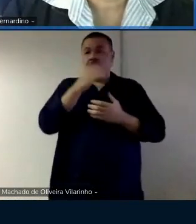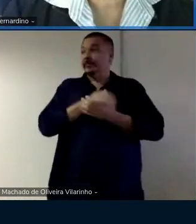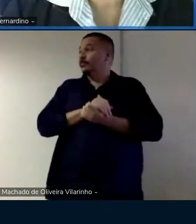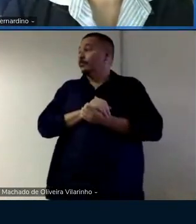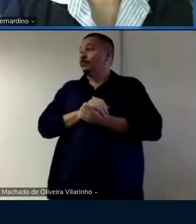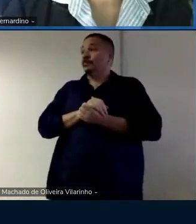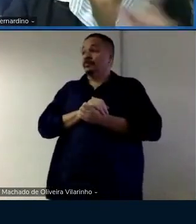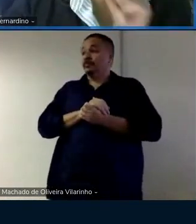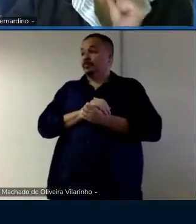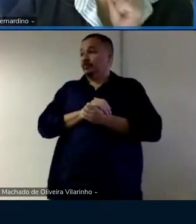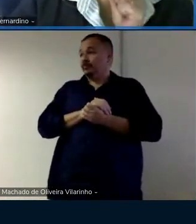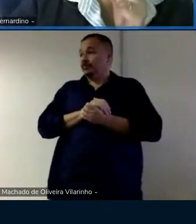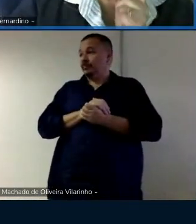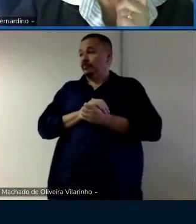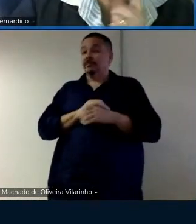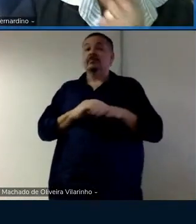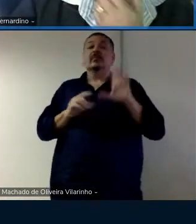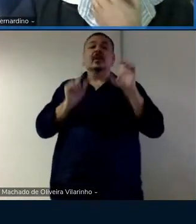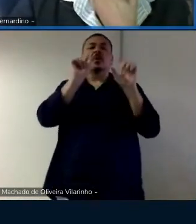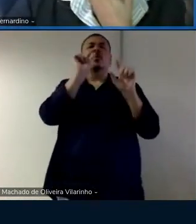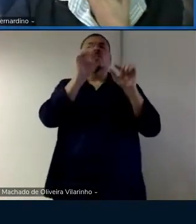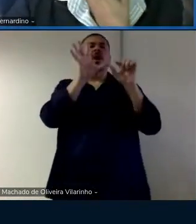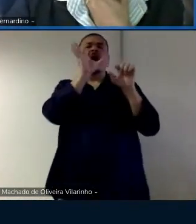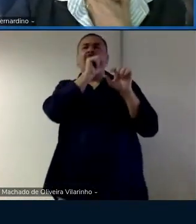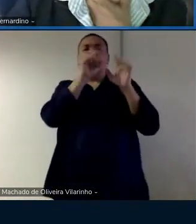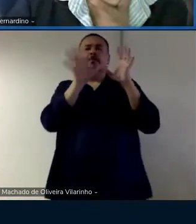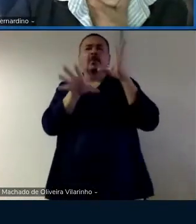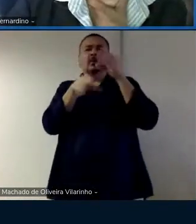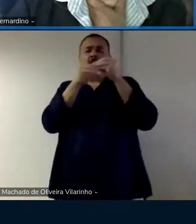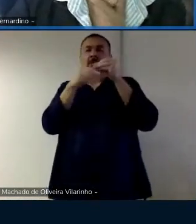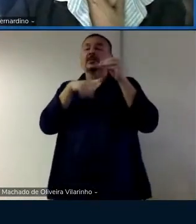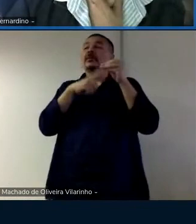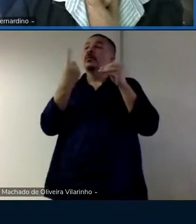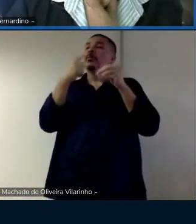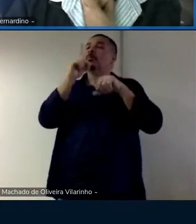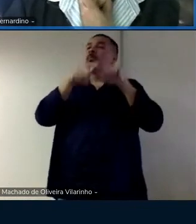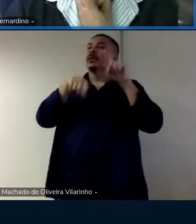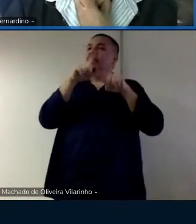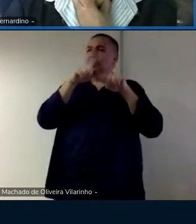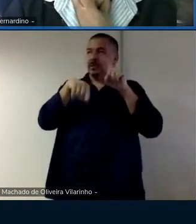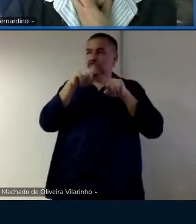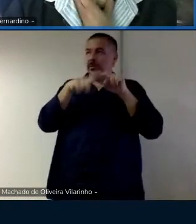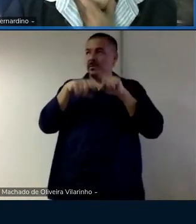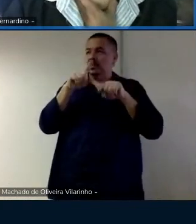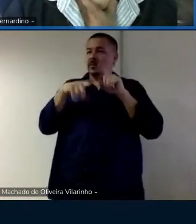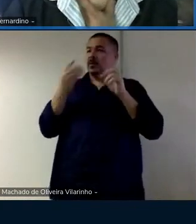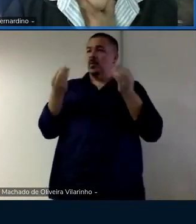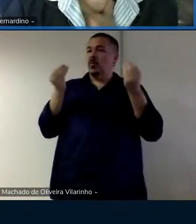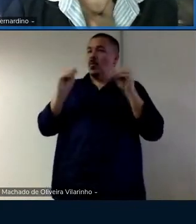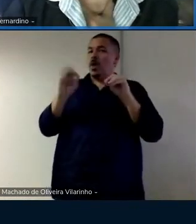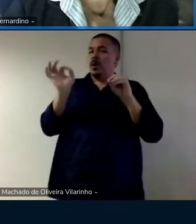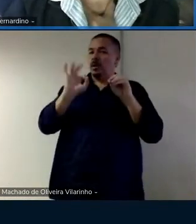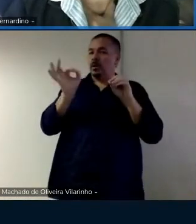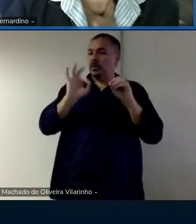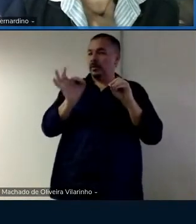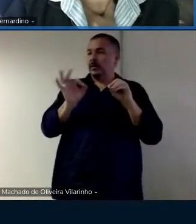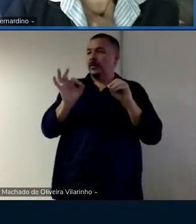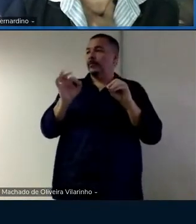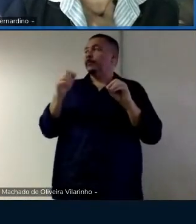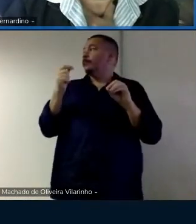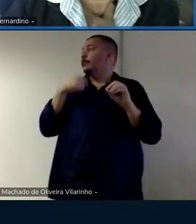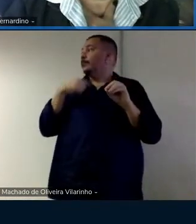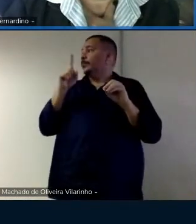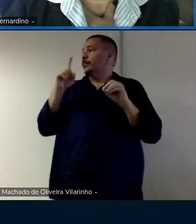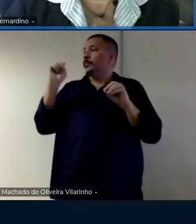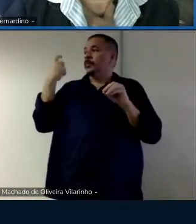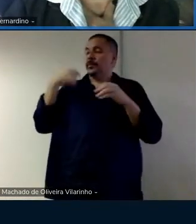eu queria só acrescentar até um material que eu até nem coloquei aqui não ela foi me